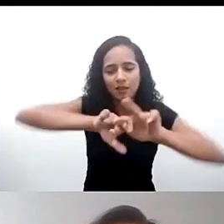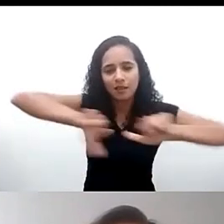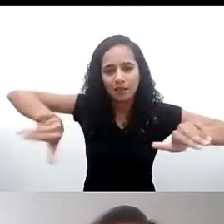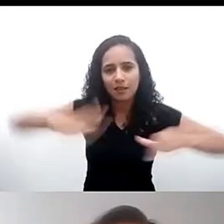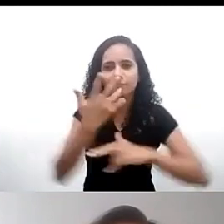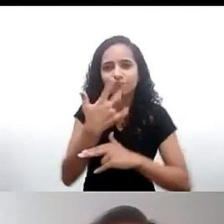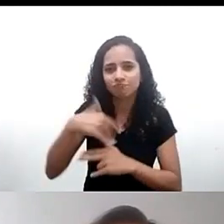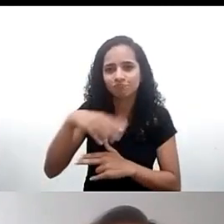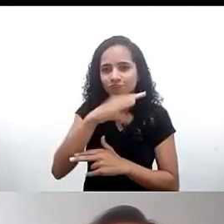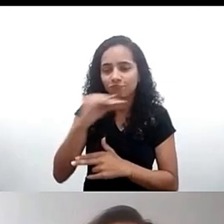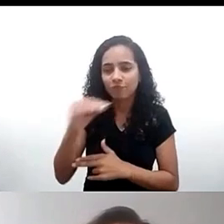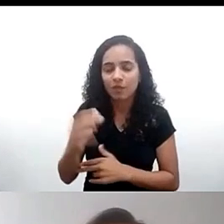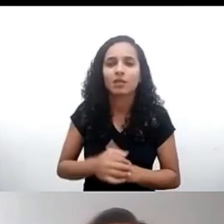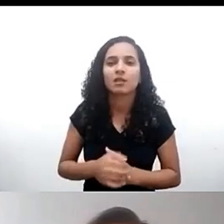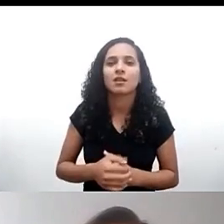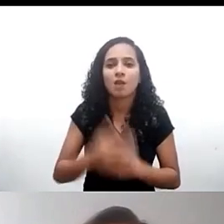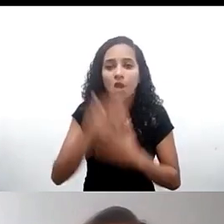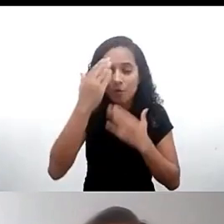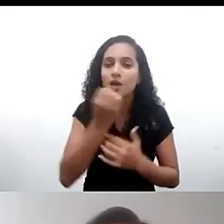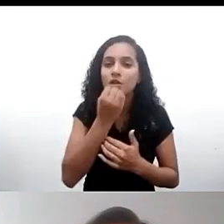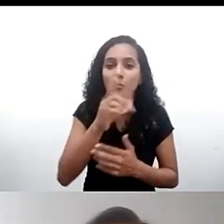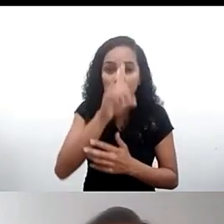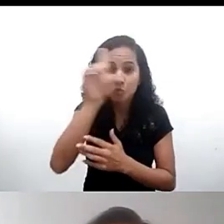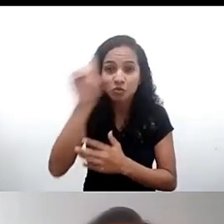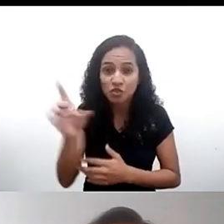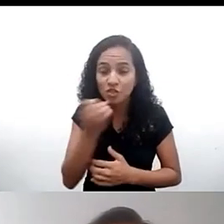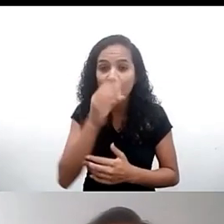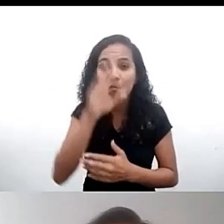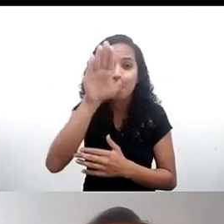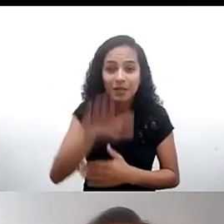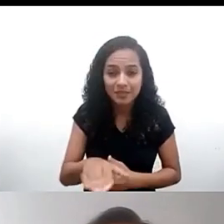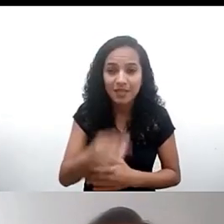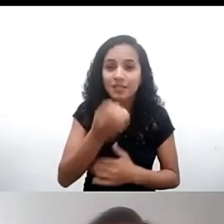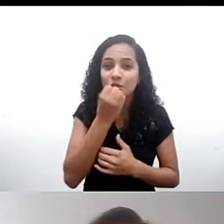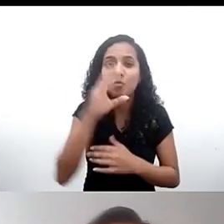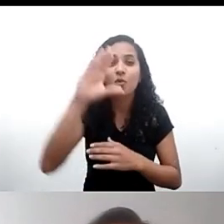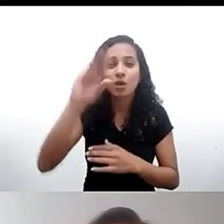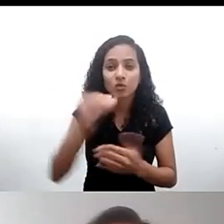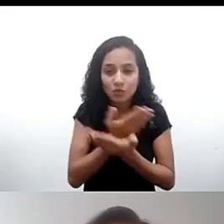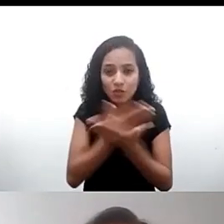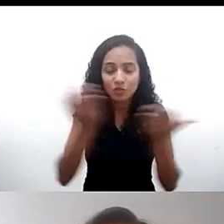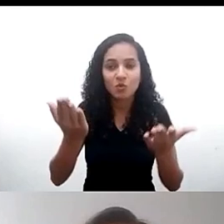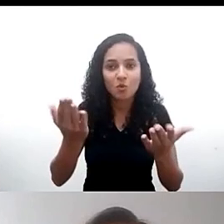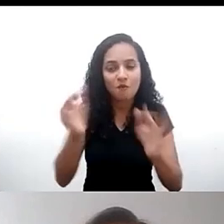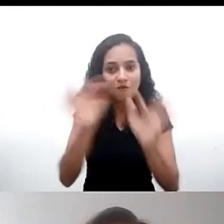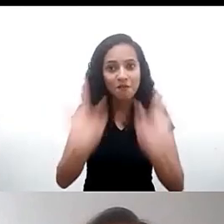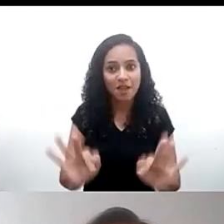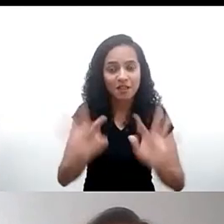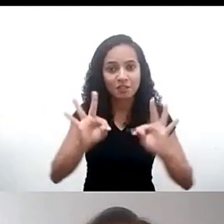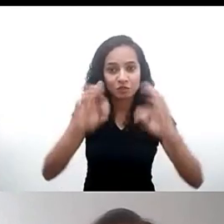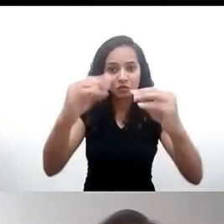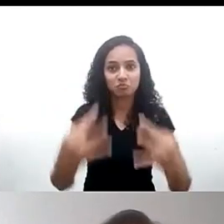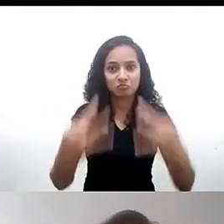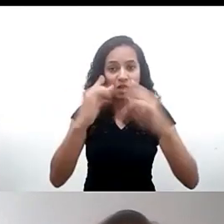um bom dia boa tarde boa noite a todas e todos ficamos muito felizes com a presença de vocês e nos vemos no próximo debate